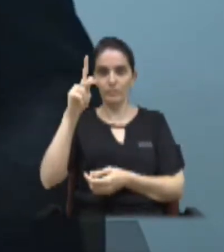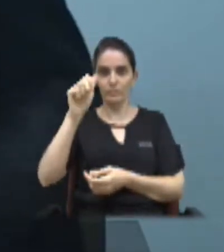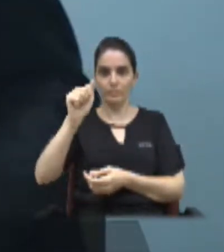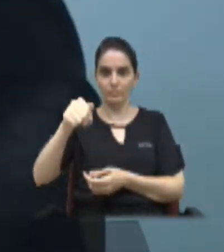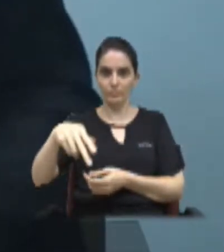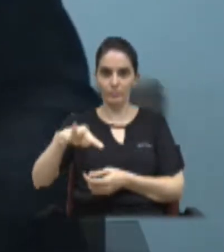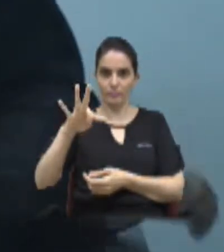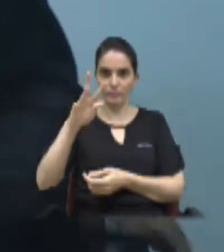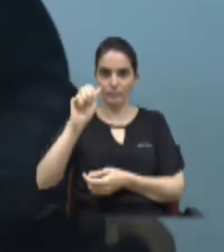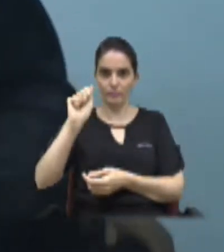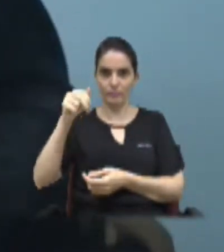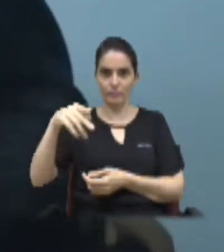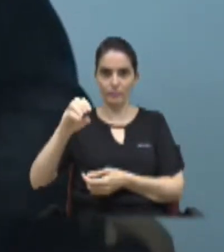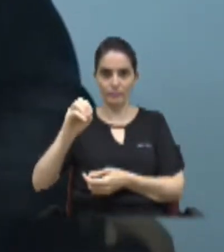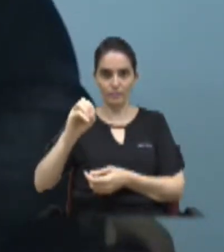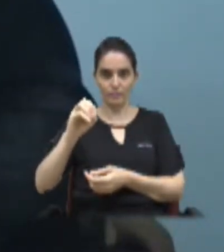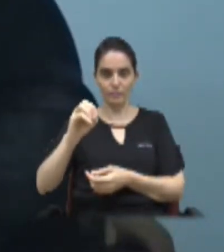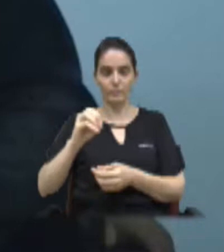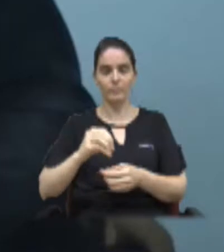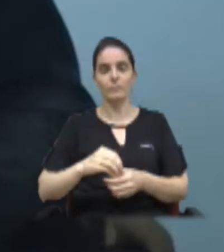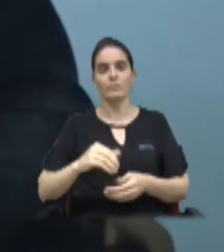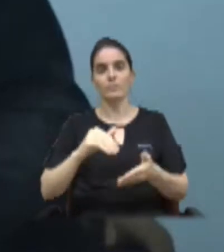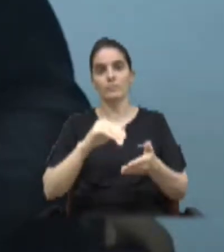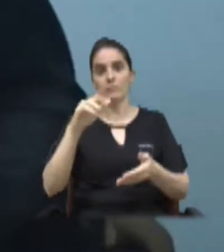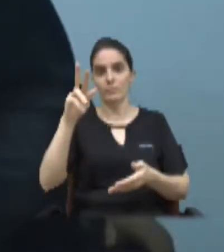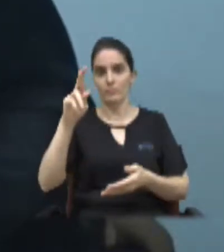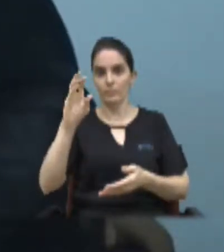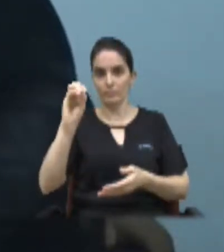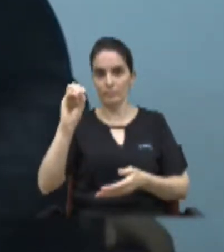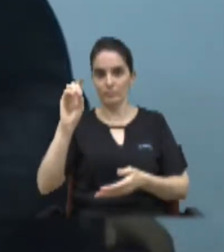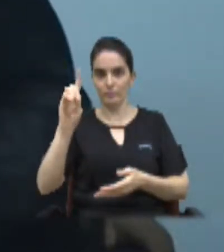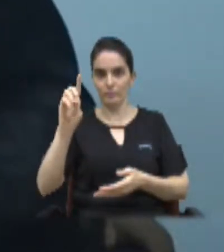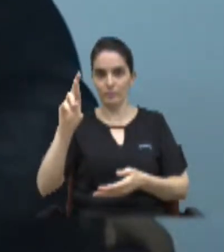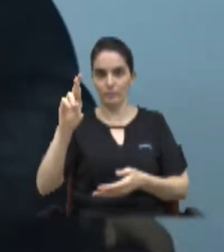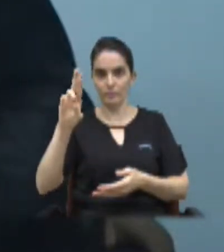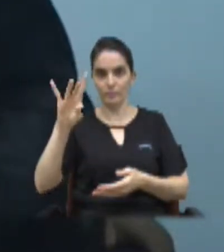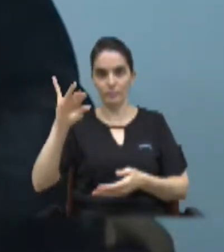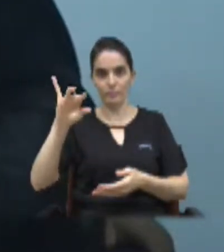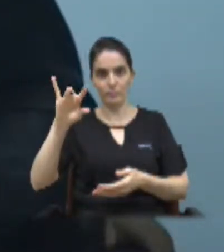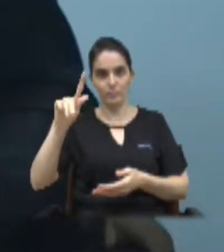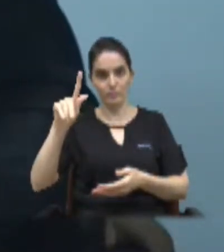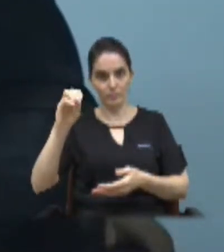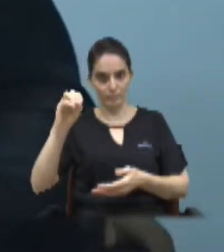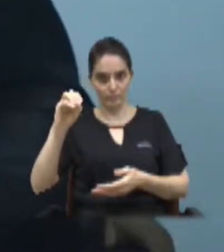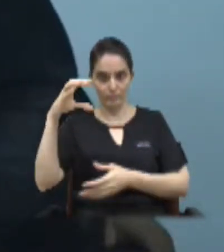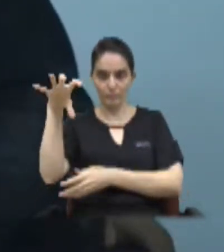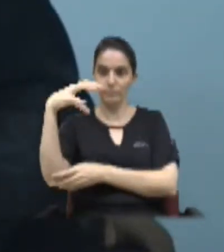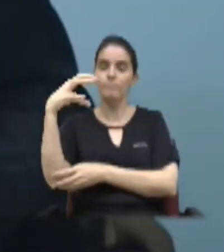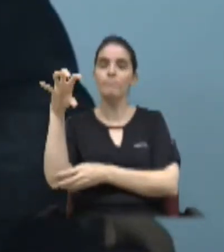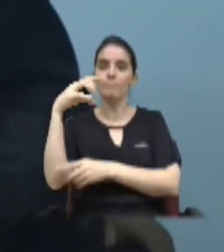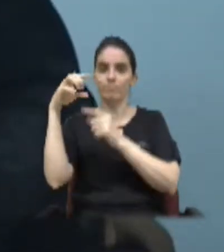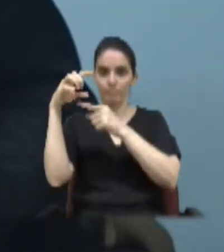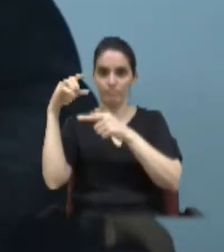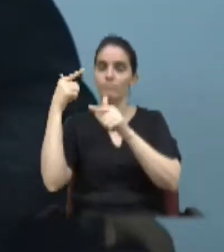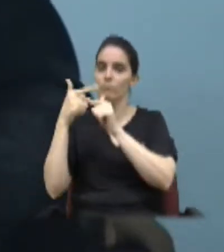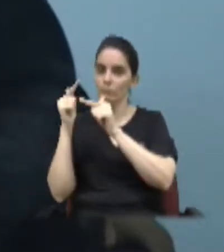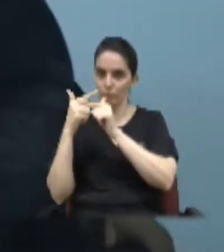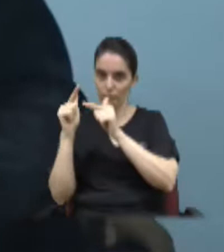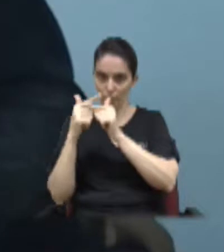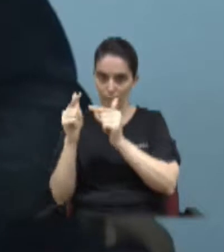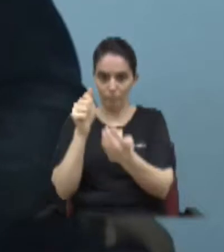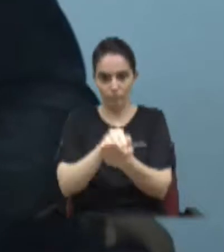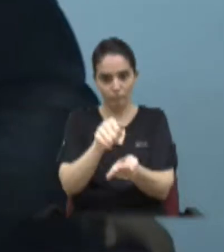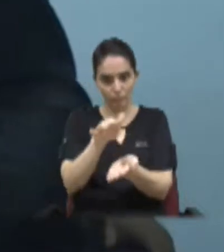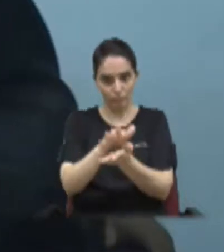que foi enviado pelo Rodrigo Oliveira. Emissão tem falha e prefeito decreta cancelamento de multas. Decreto